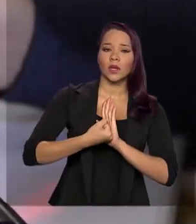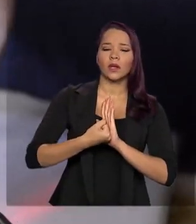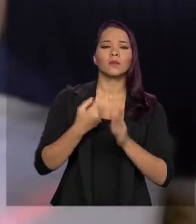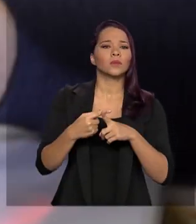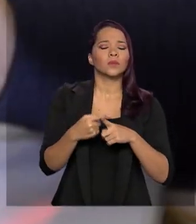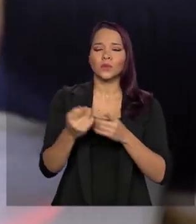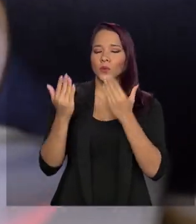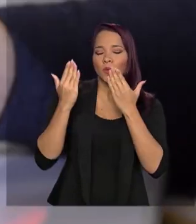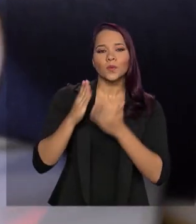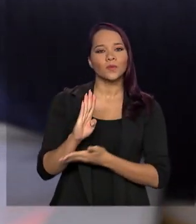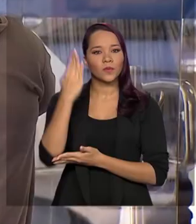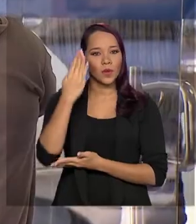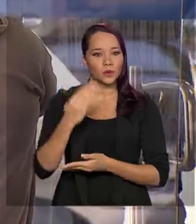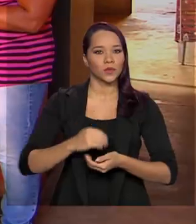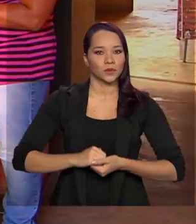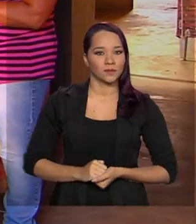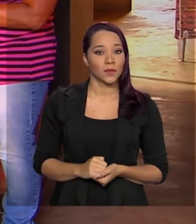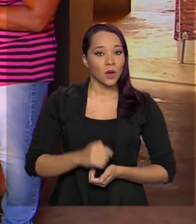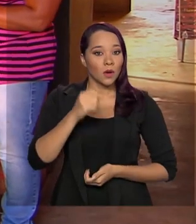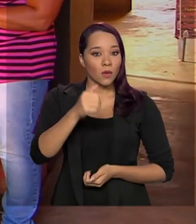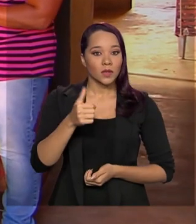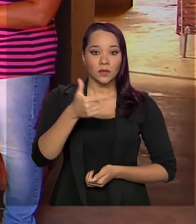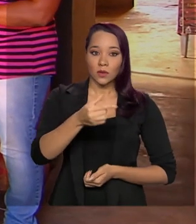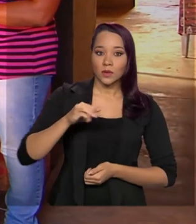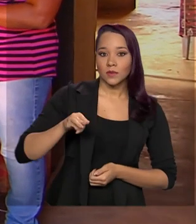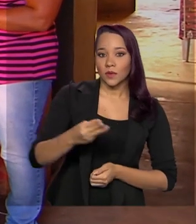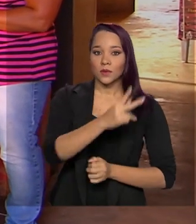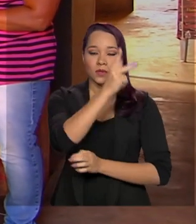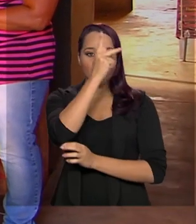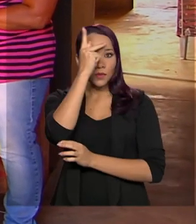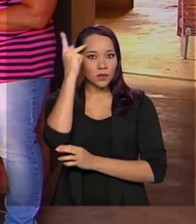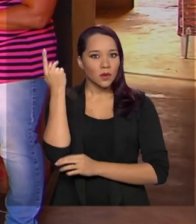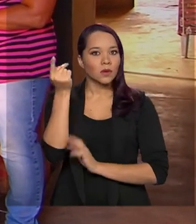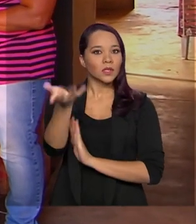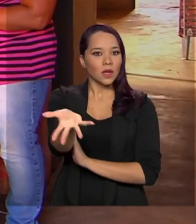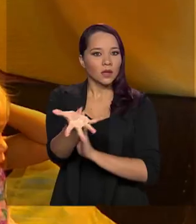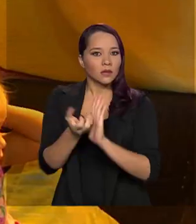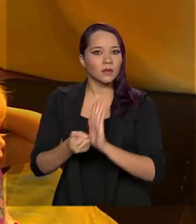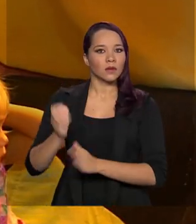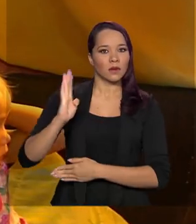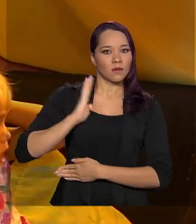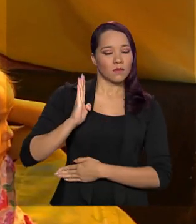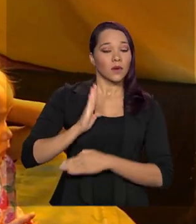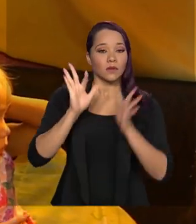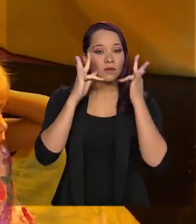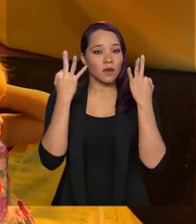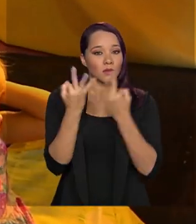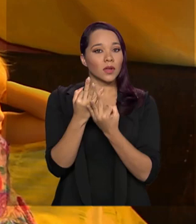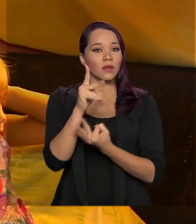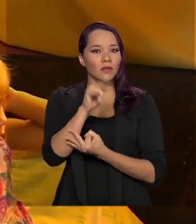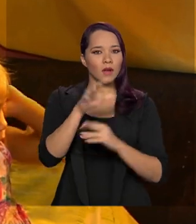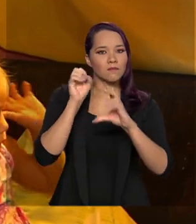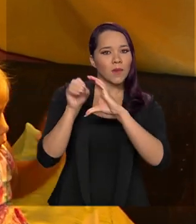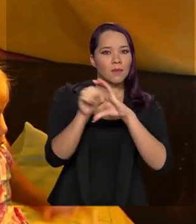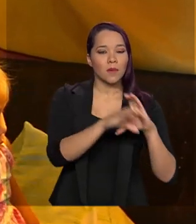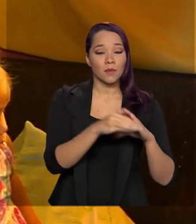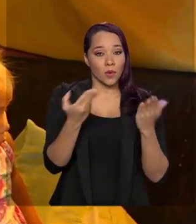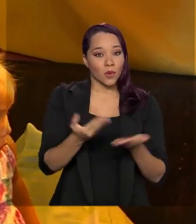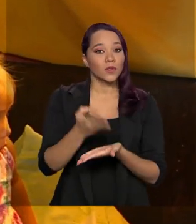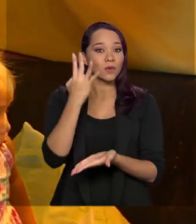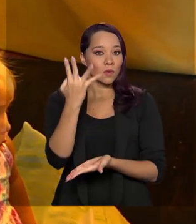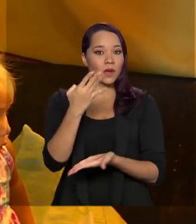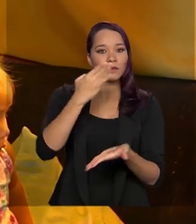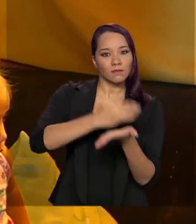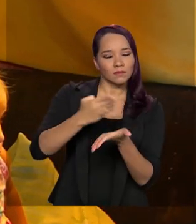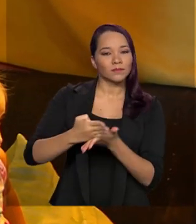suspeita de fraude. Quase 2 milhões de pessoas que recebem o Bolsa Família terão creditada hoje a quarta